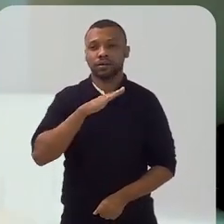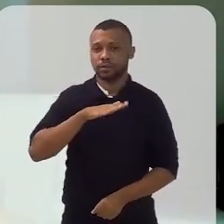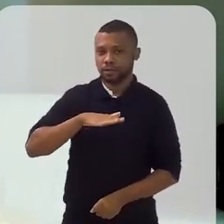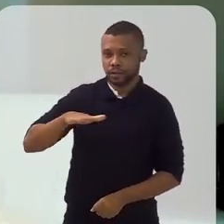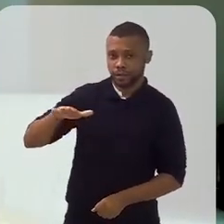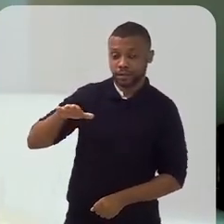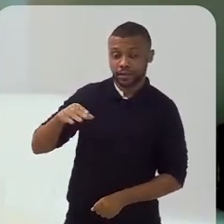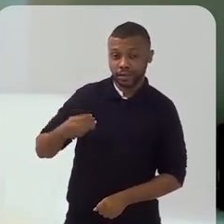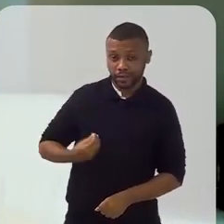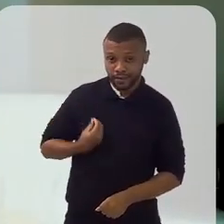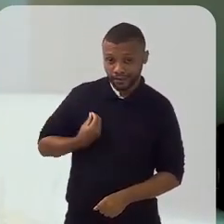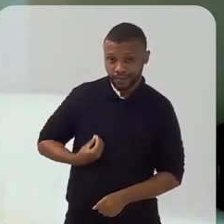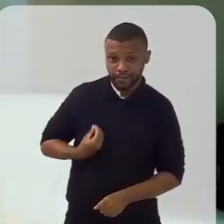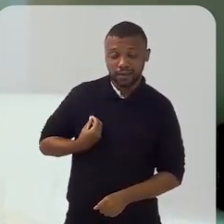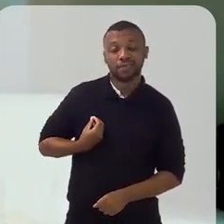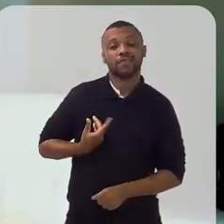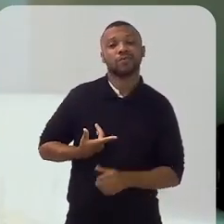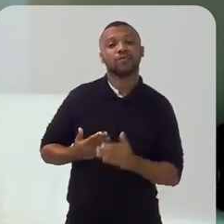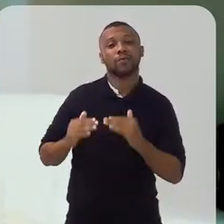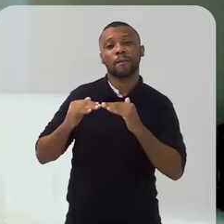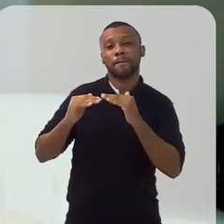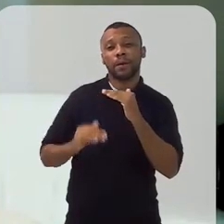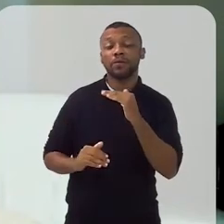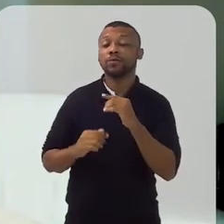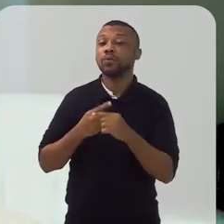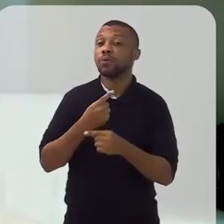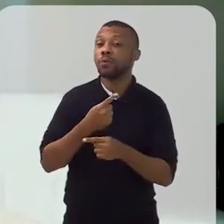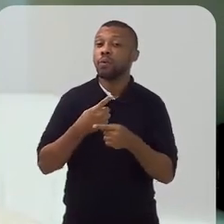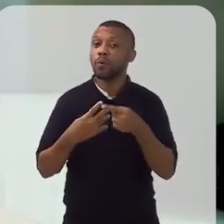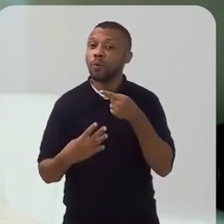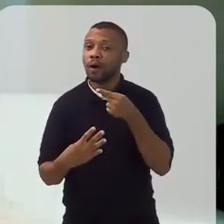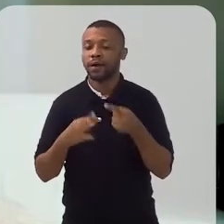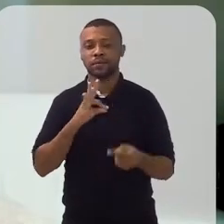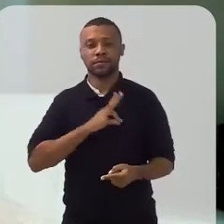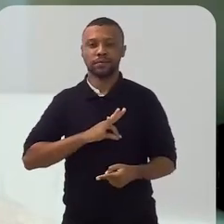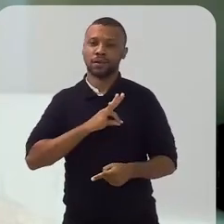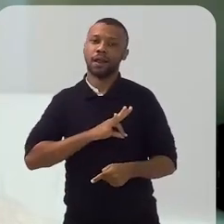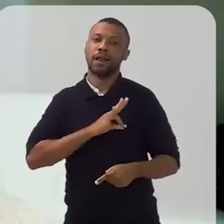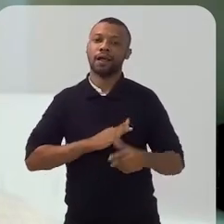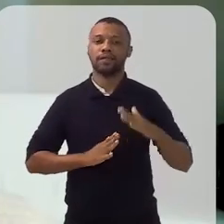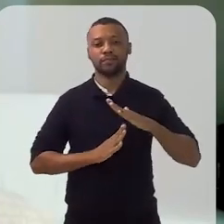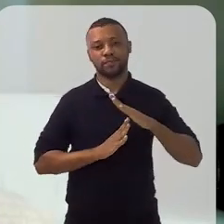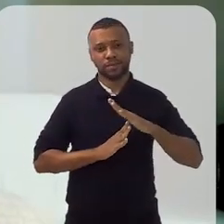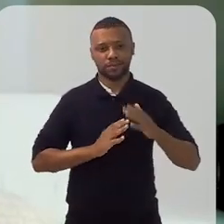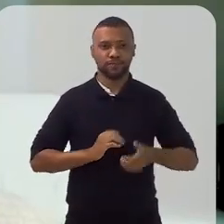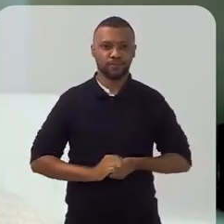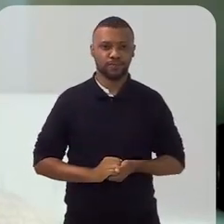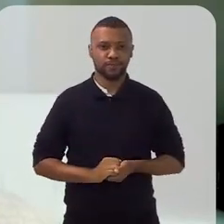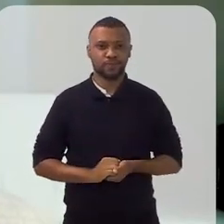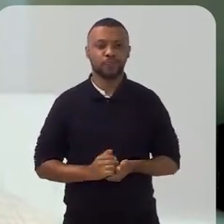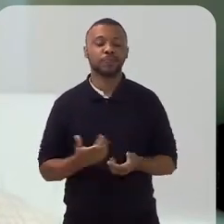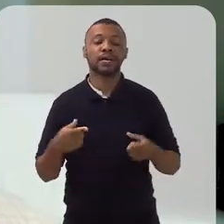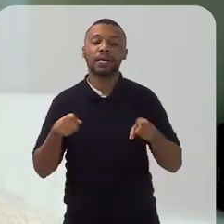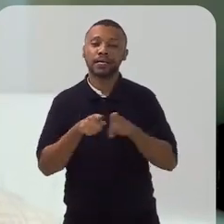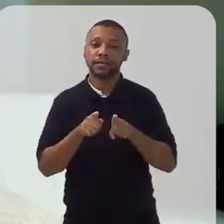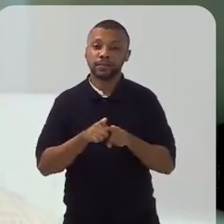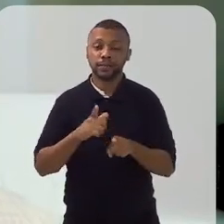que vivem com menos de um quarto do salário mínimo. E nós temos,